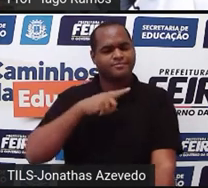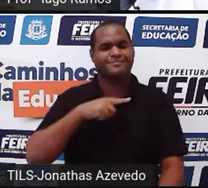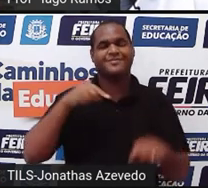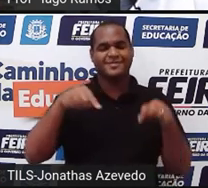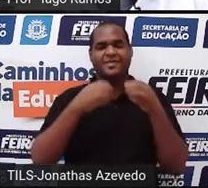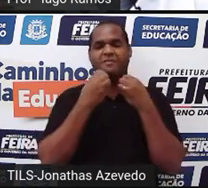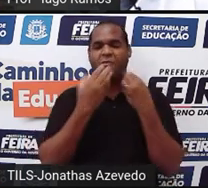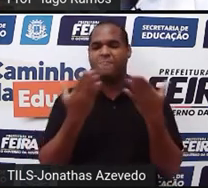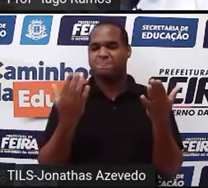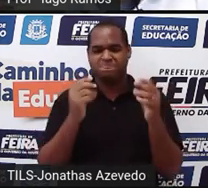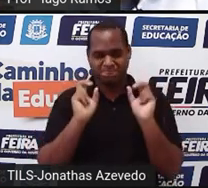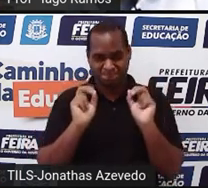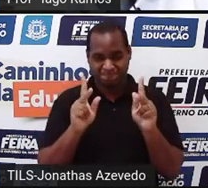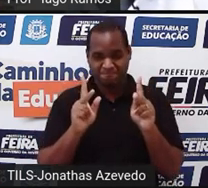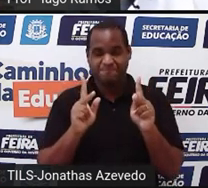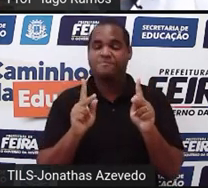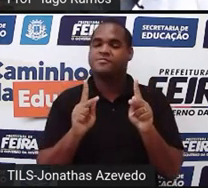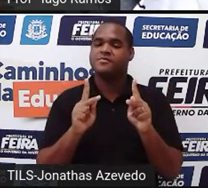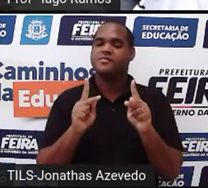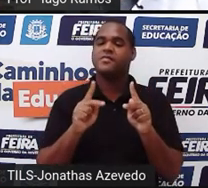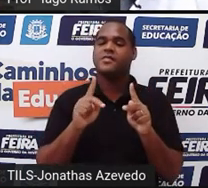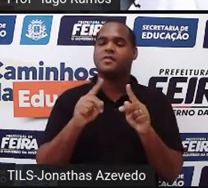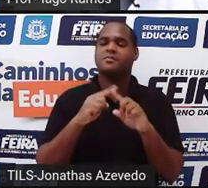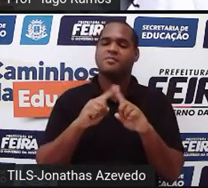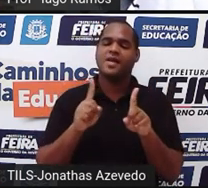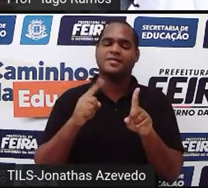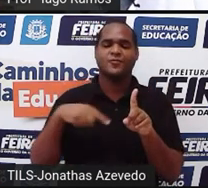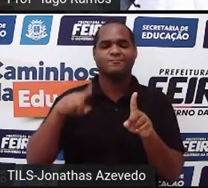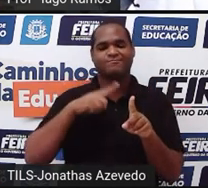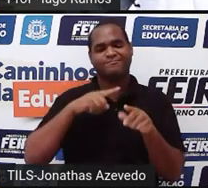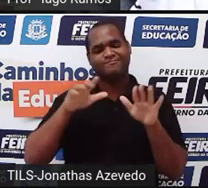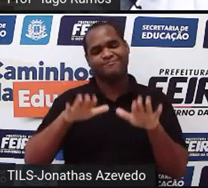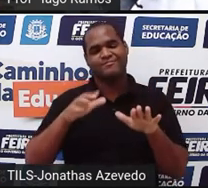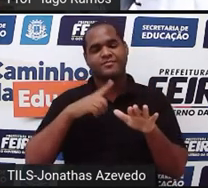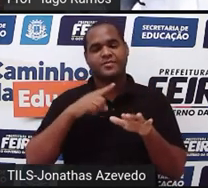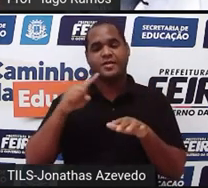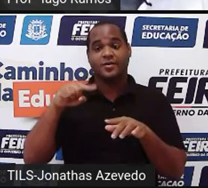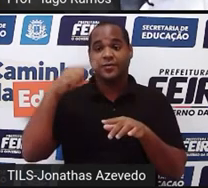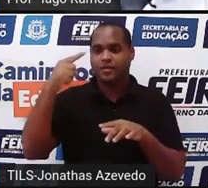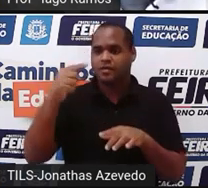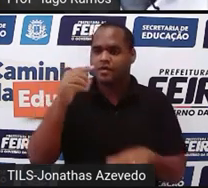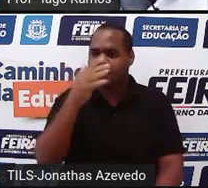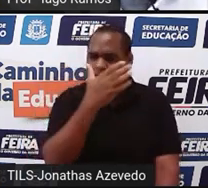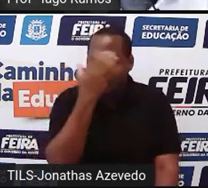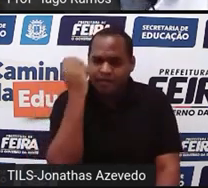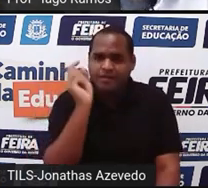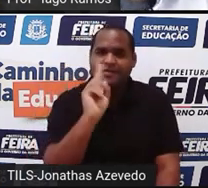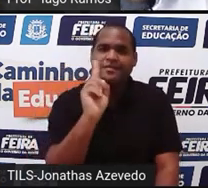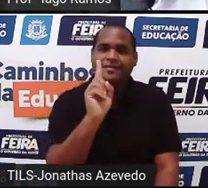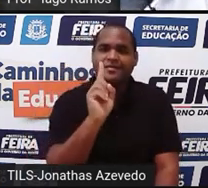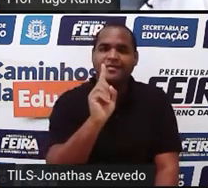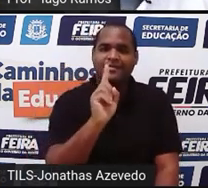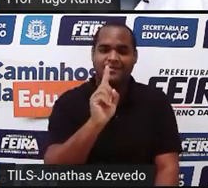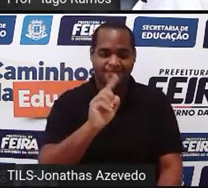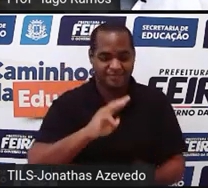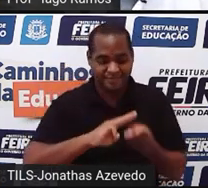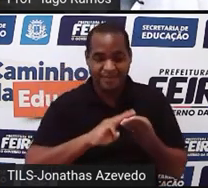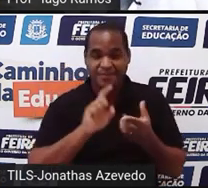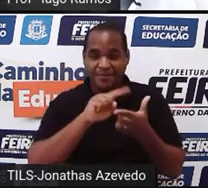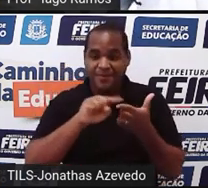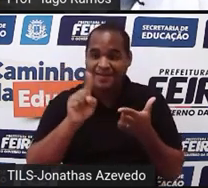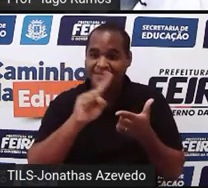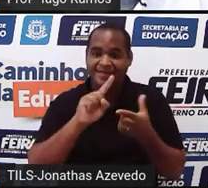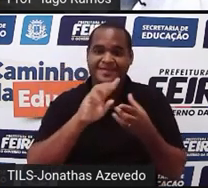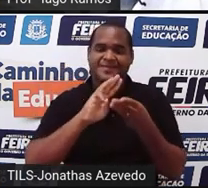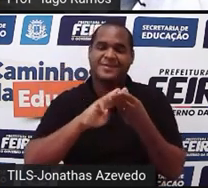curtiu bastante, tá bom? Mas a gente vai ficar por aqui, certo? Desde já até a próxima, não esquece, matemática